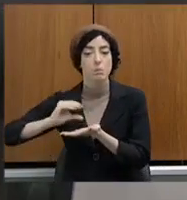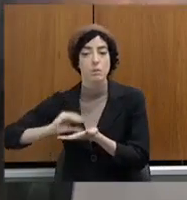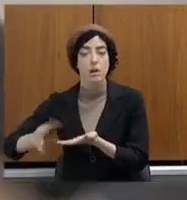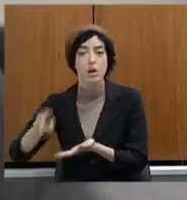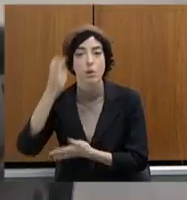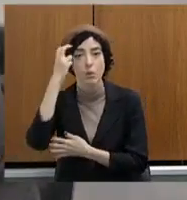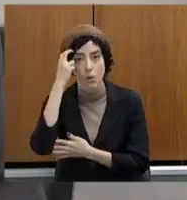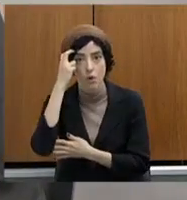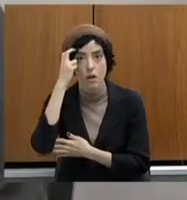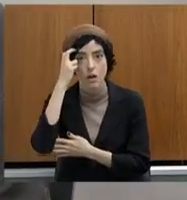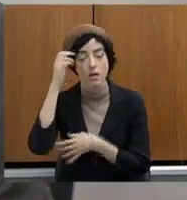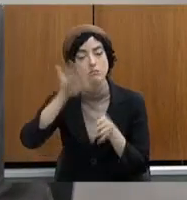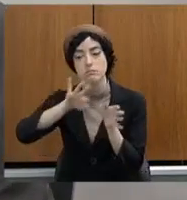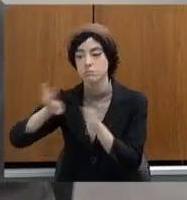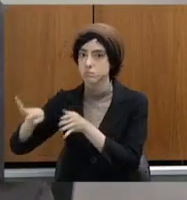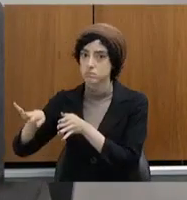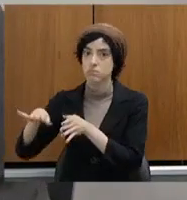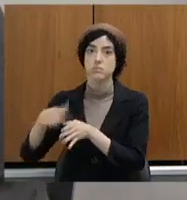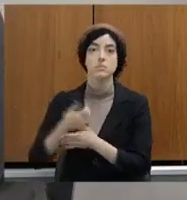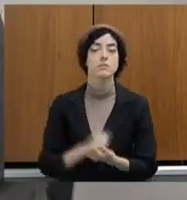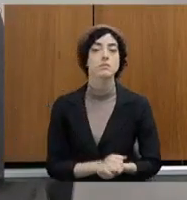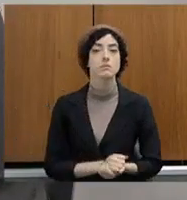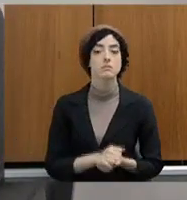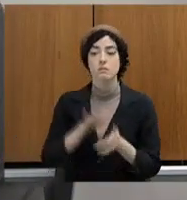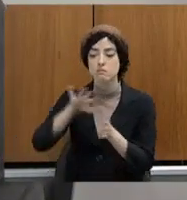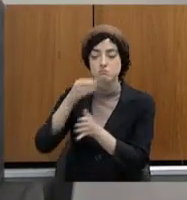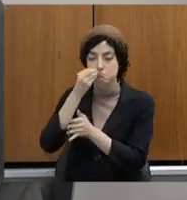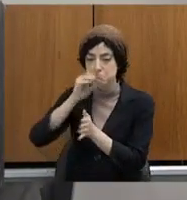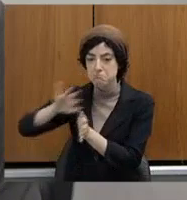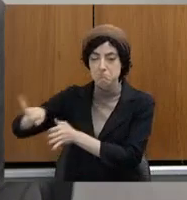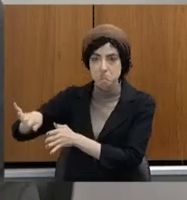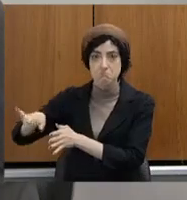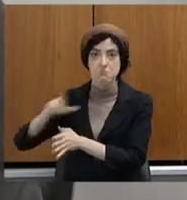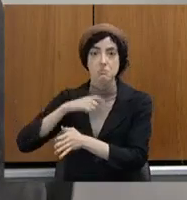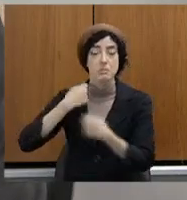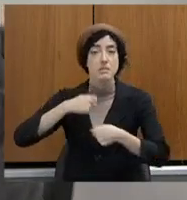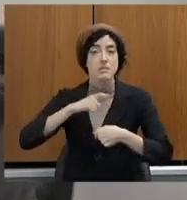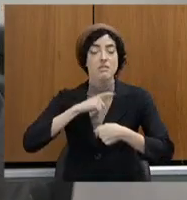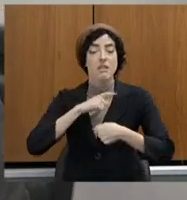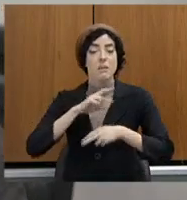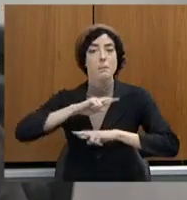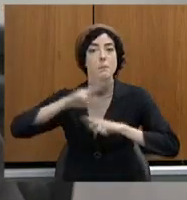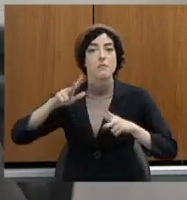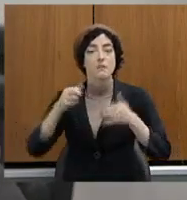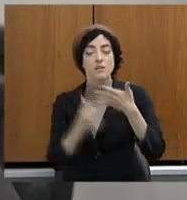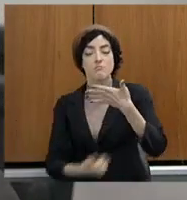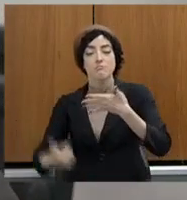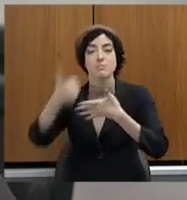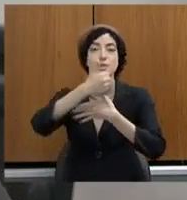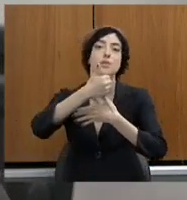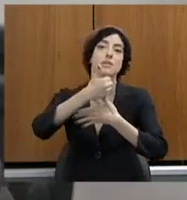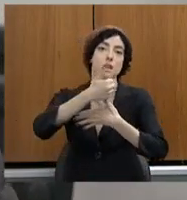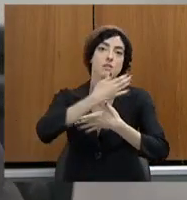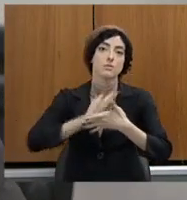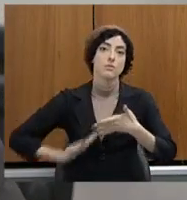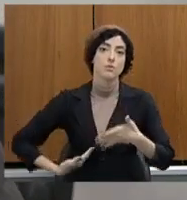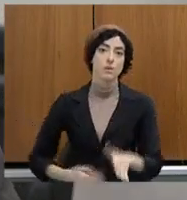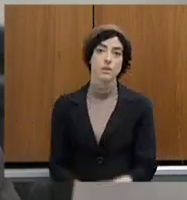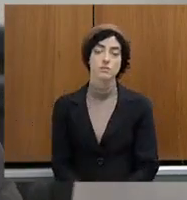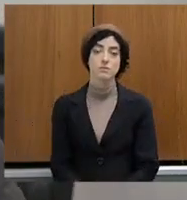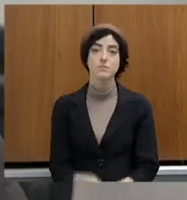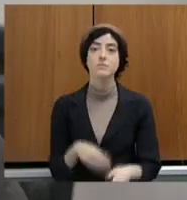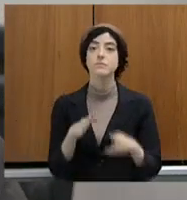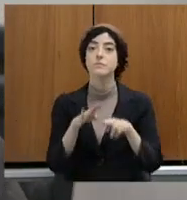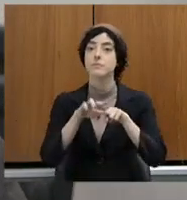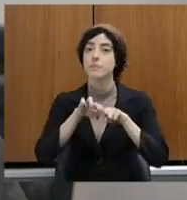quietinha. Então, temos tanta prioridade no governo. Então, esse é um ponto, doutor Joaquim. Eu queria só fazer um pedido,